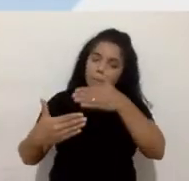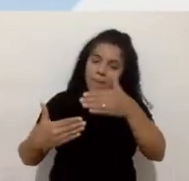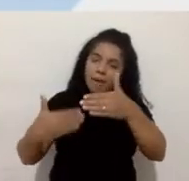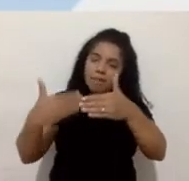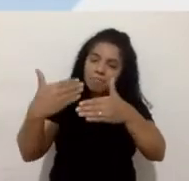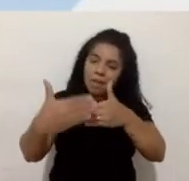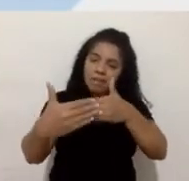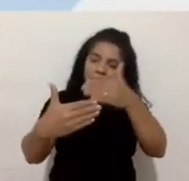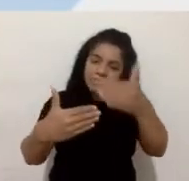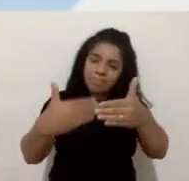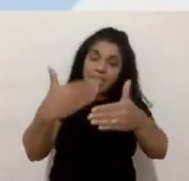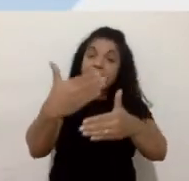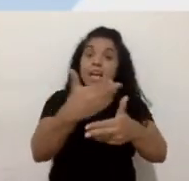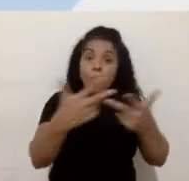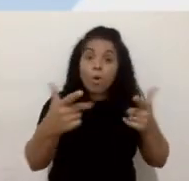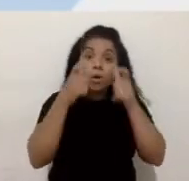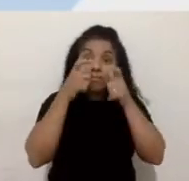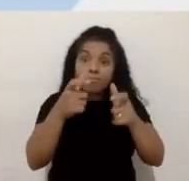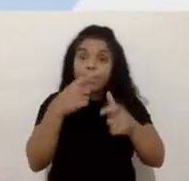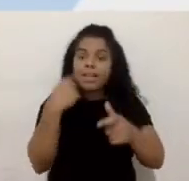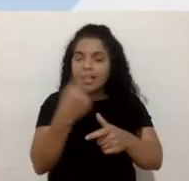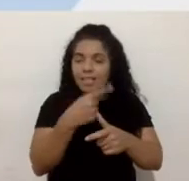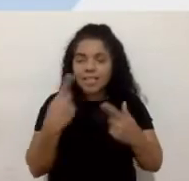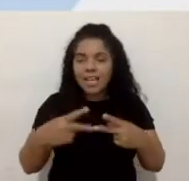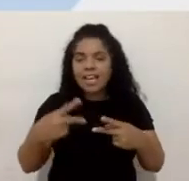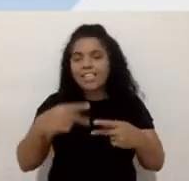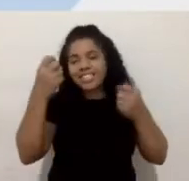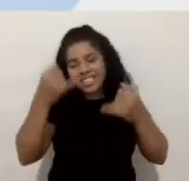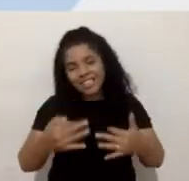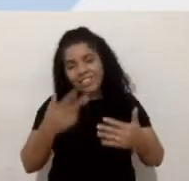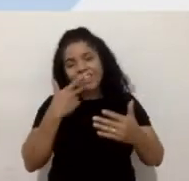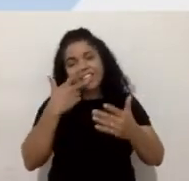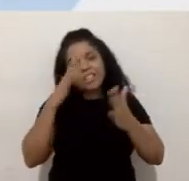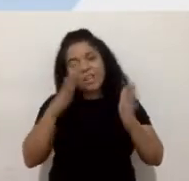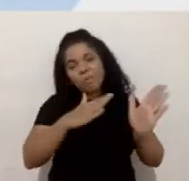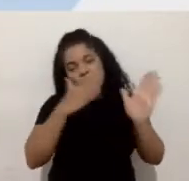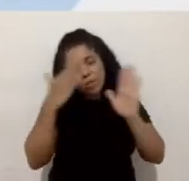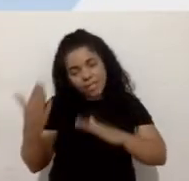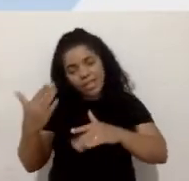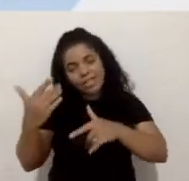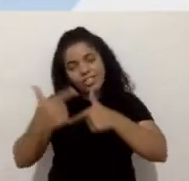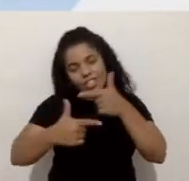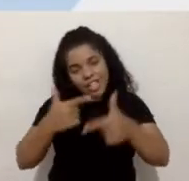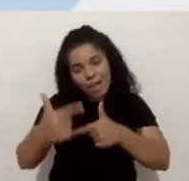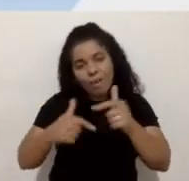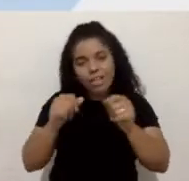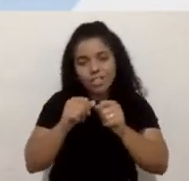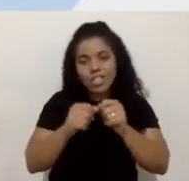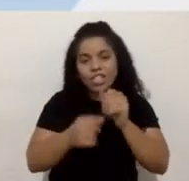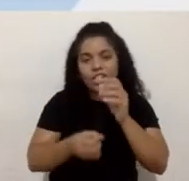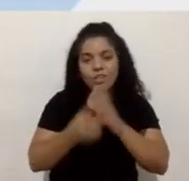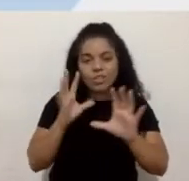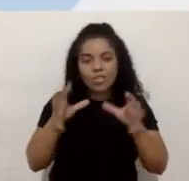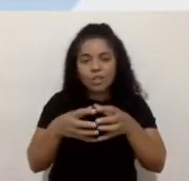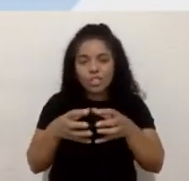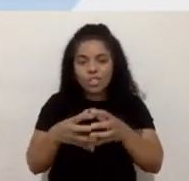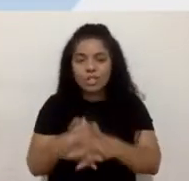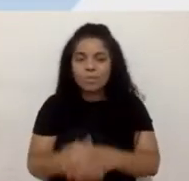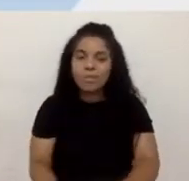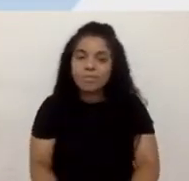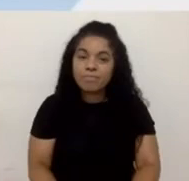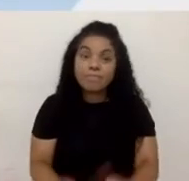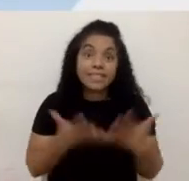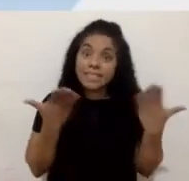muito interessante para a gente falar hoje, já que a gente está falando de processos de trabalho, de construção de time. E é isso, a gente